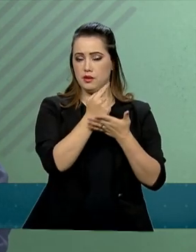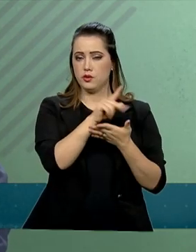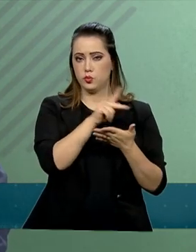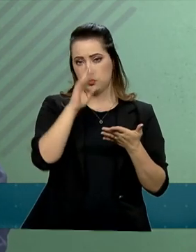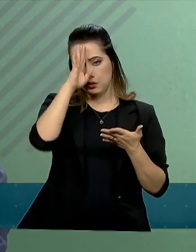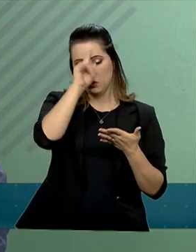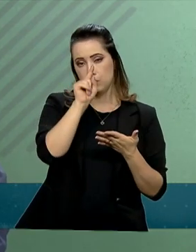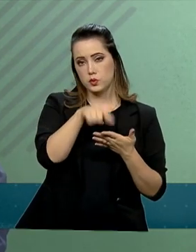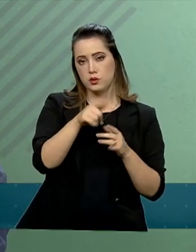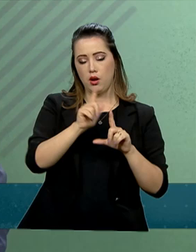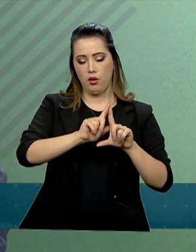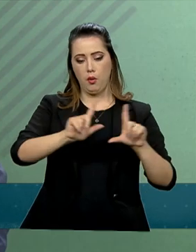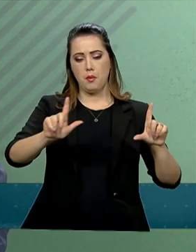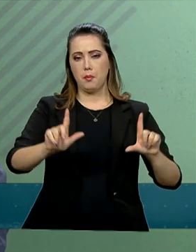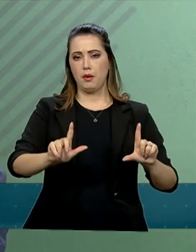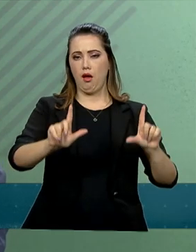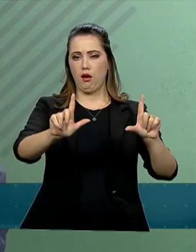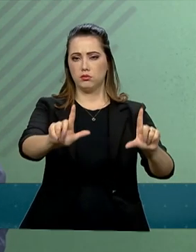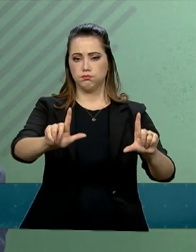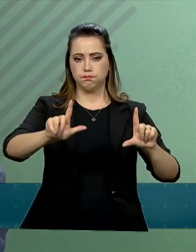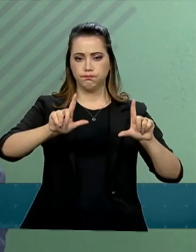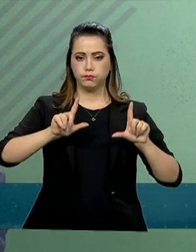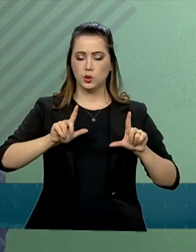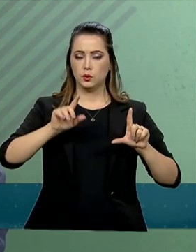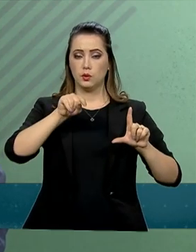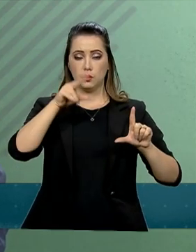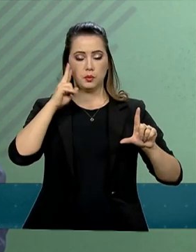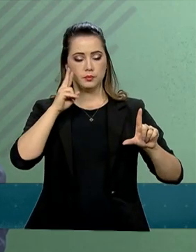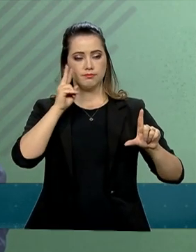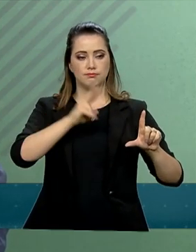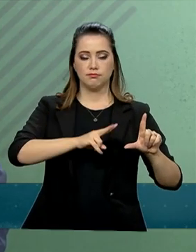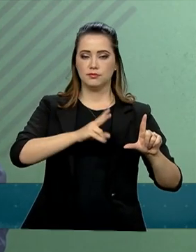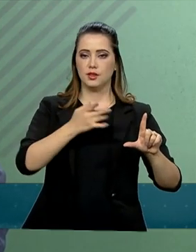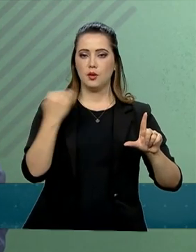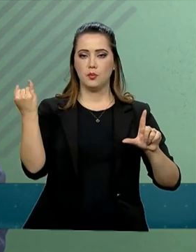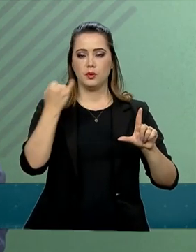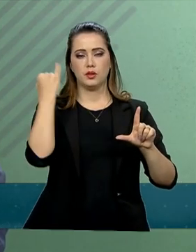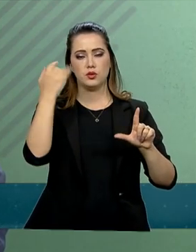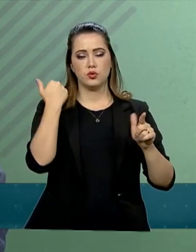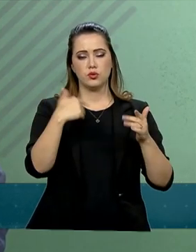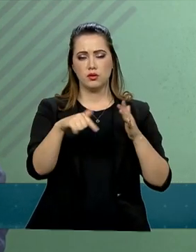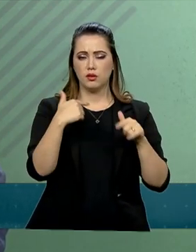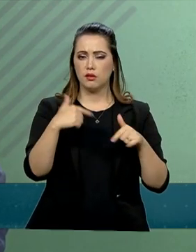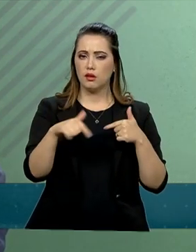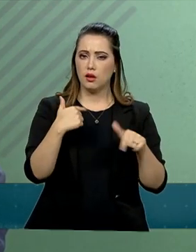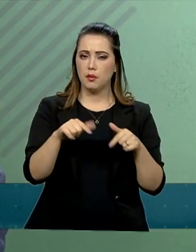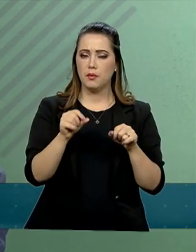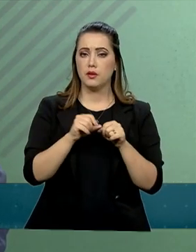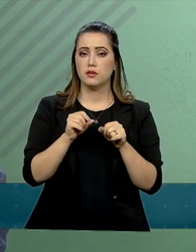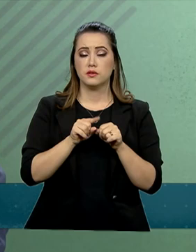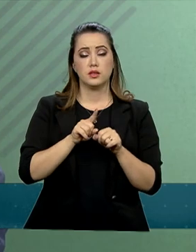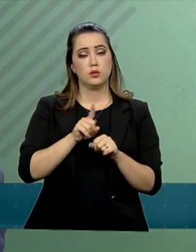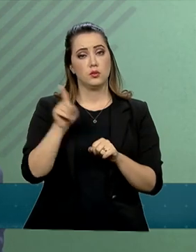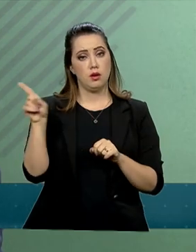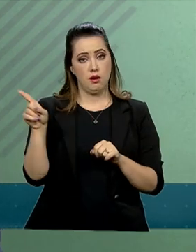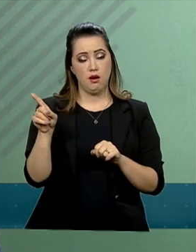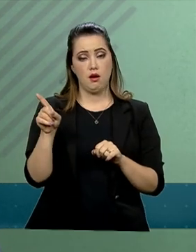forma de referência ao trabalho desenvolvido naquela cidade.